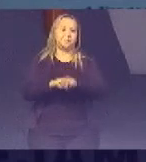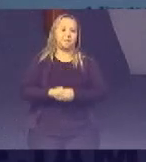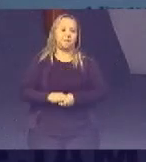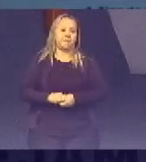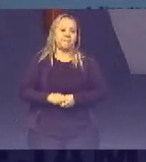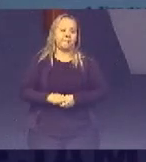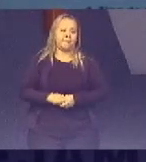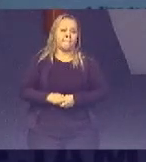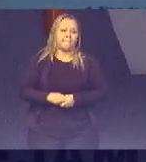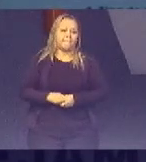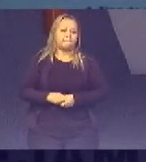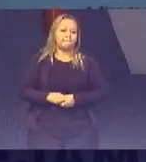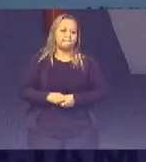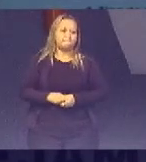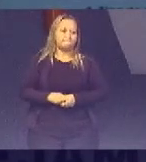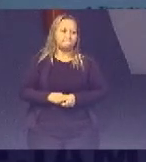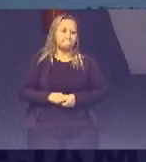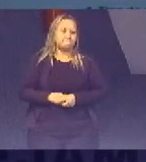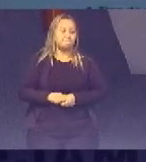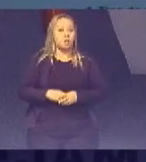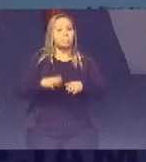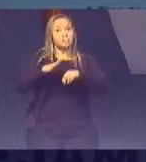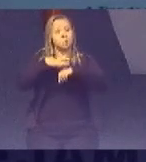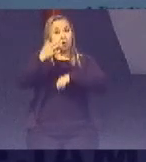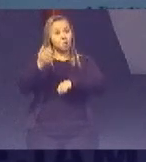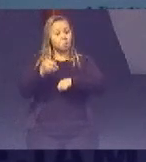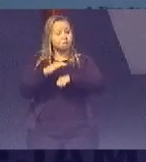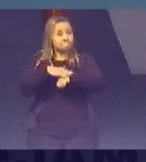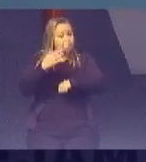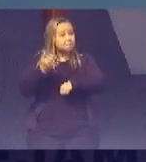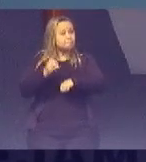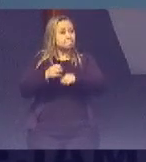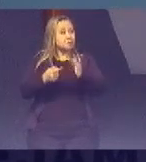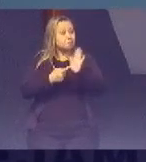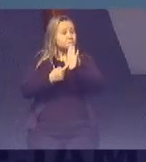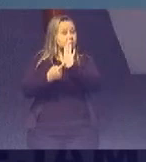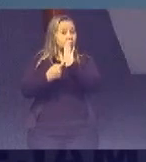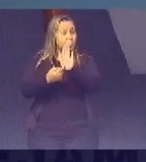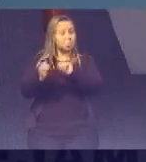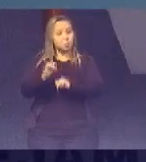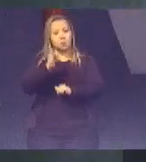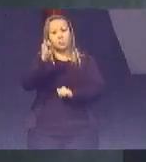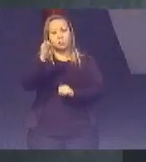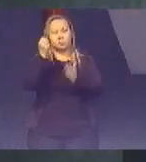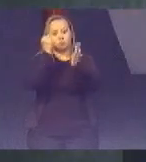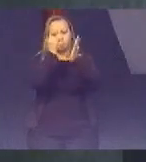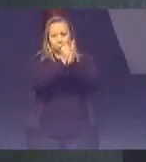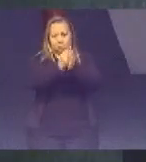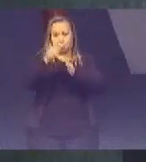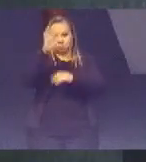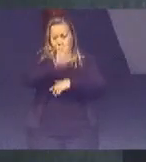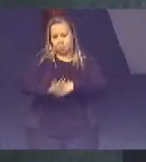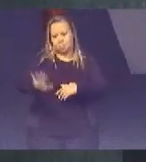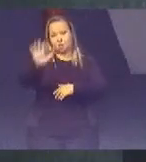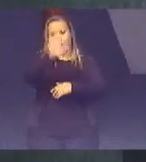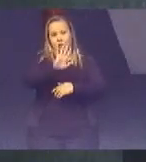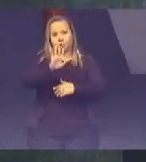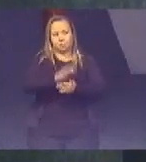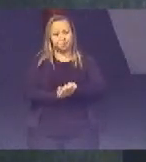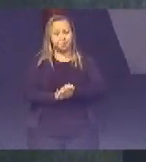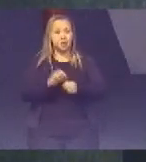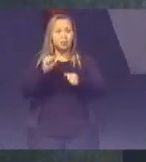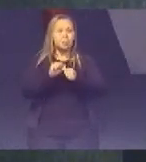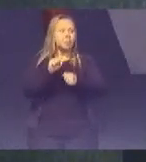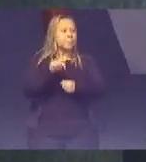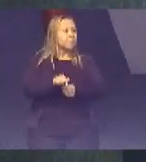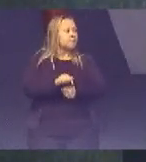Mais uma vez Mostrando a importância De a gente Trazer isso Para os marcos Nacionais Daí Feito isso